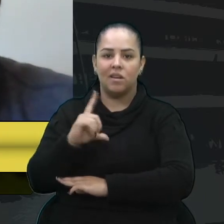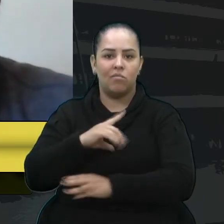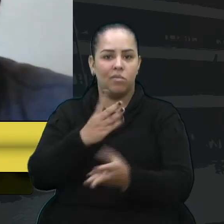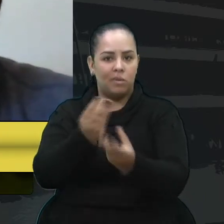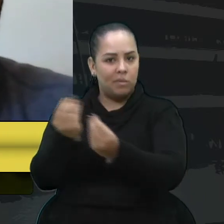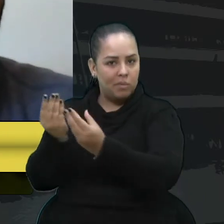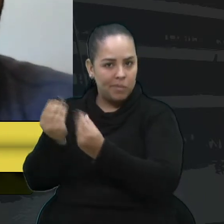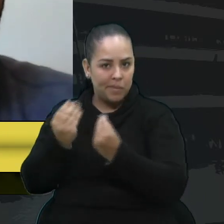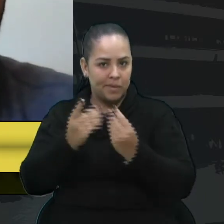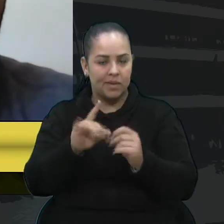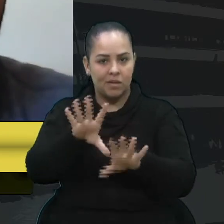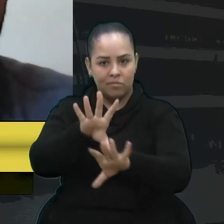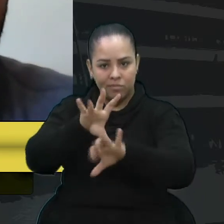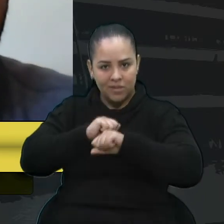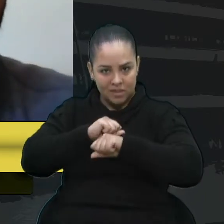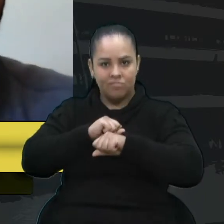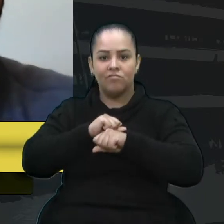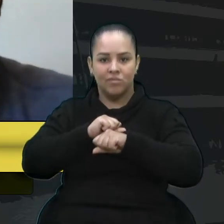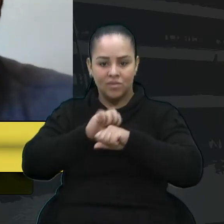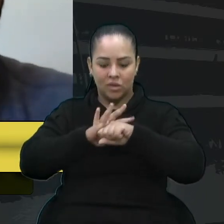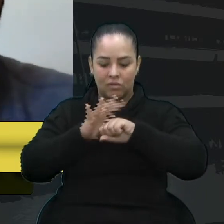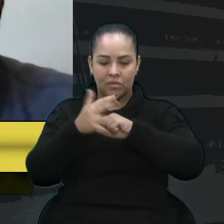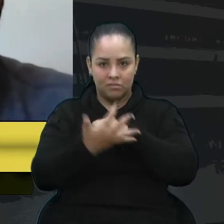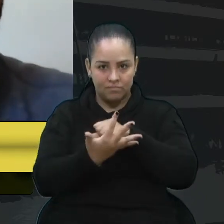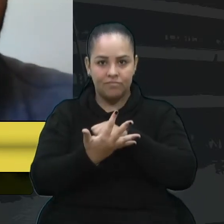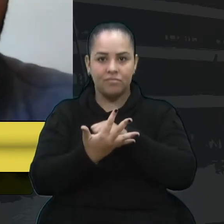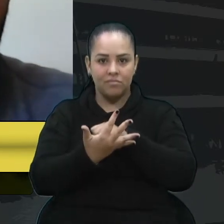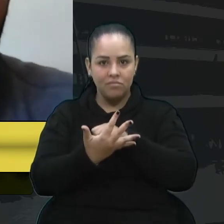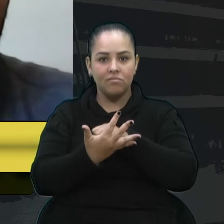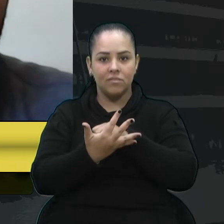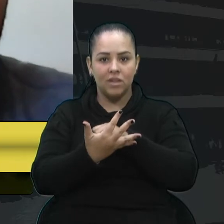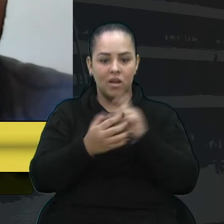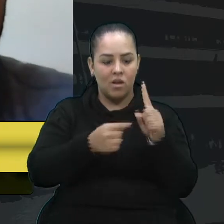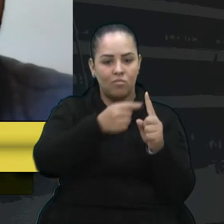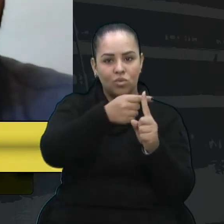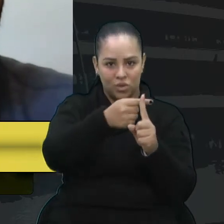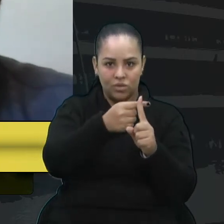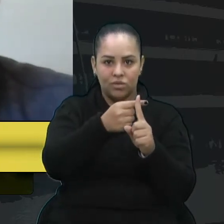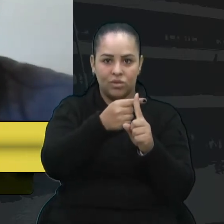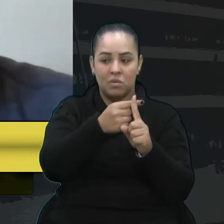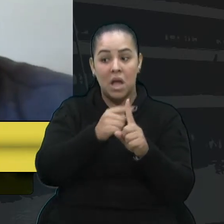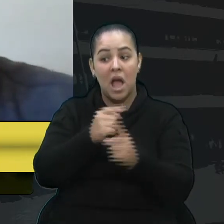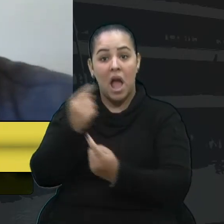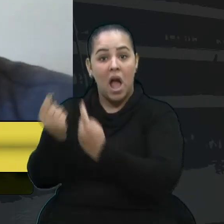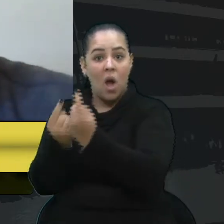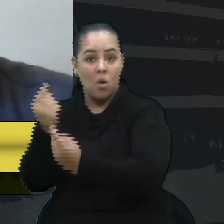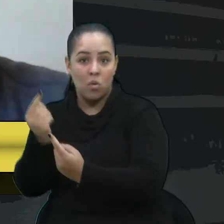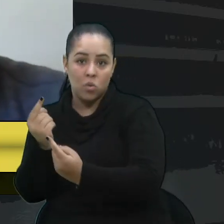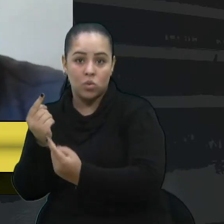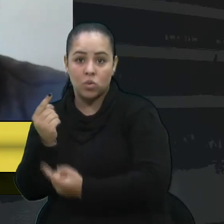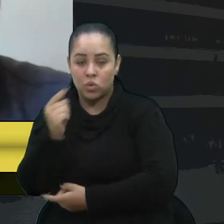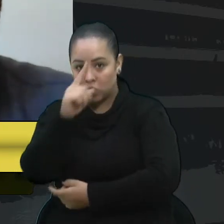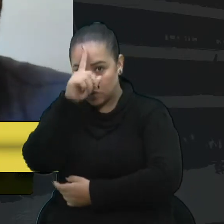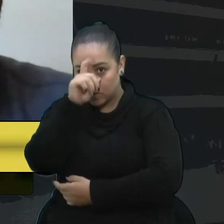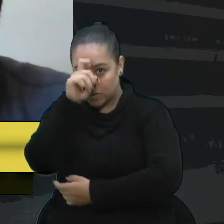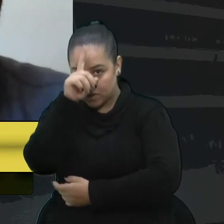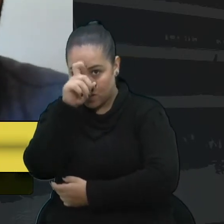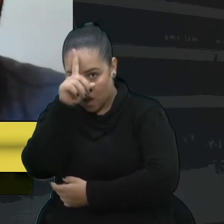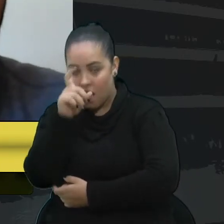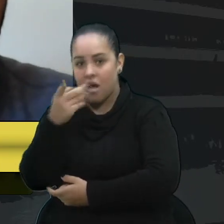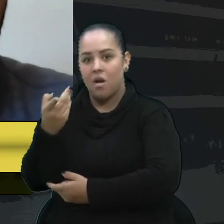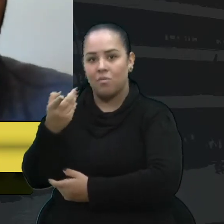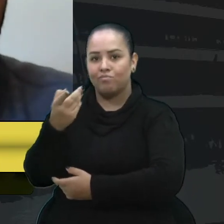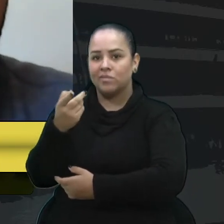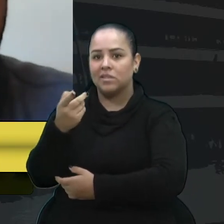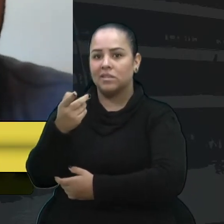estão contaminados, estão positivados e alguns hospitalizados, né? Numa situação complicada e,